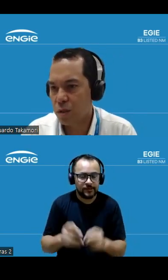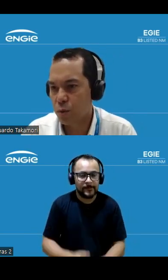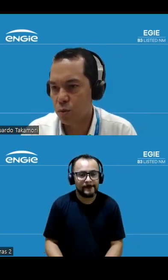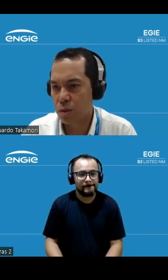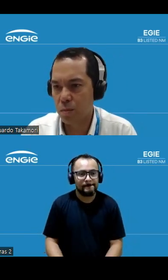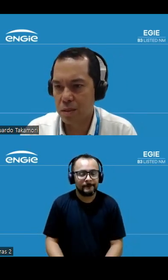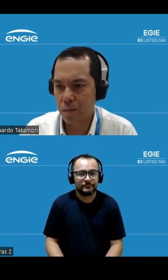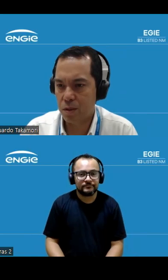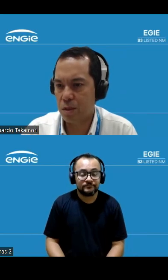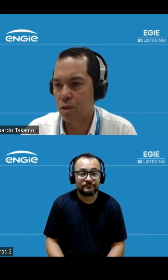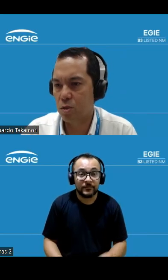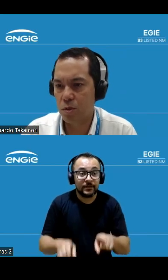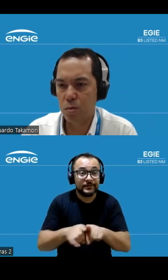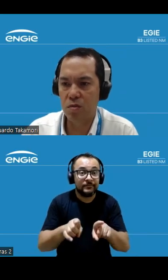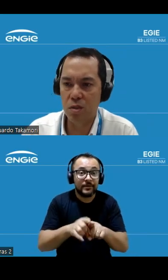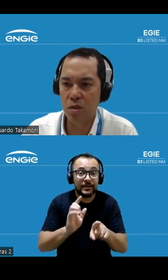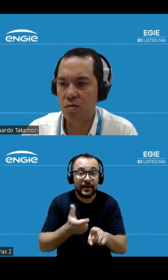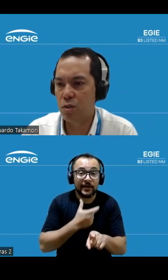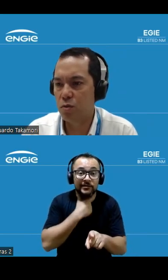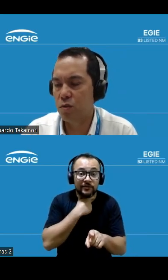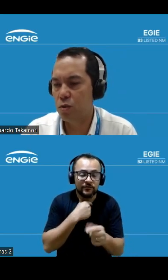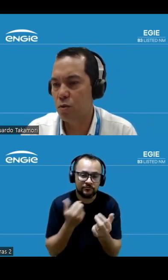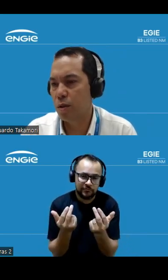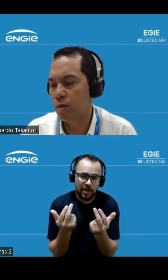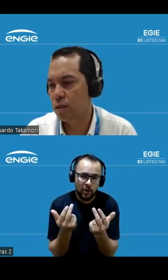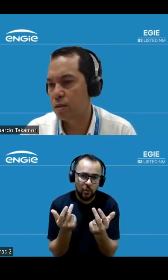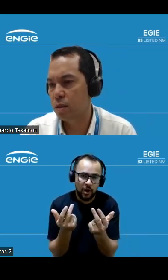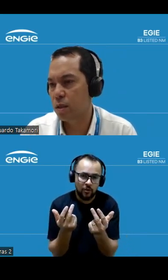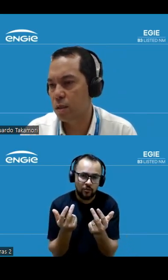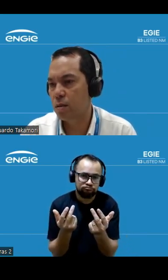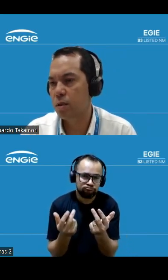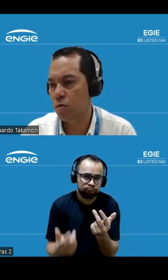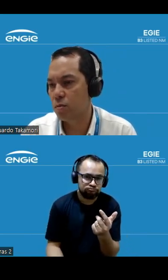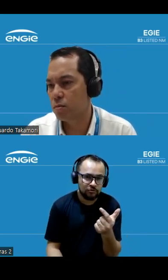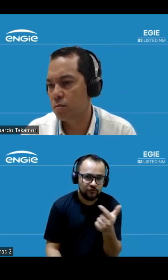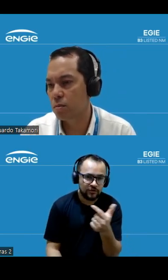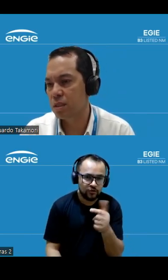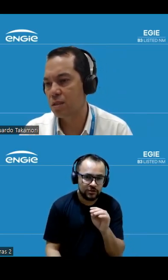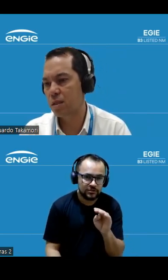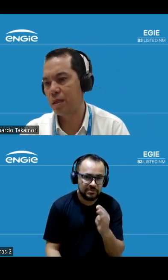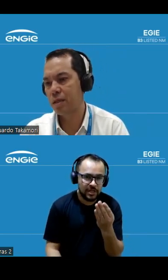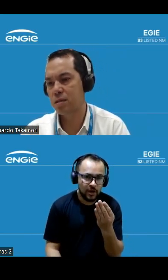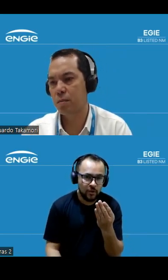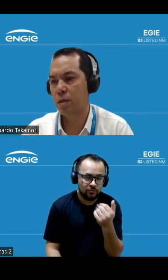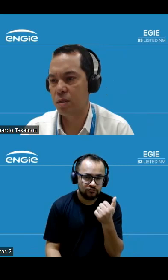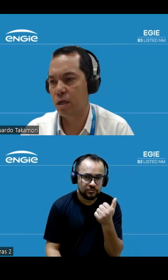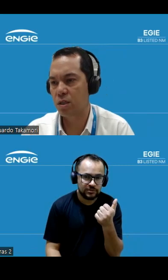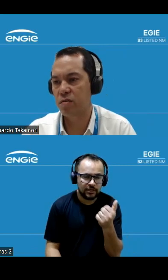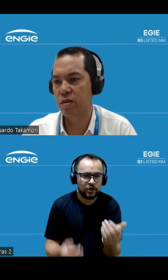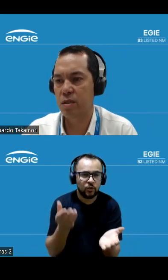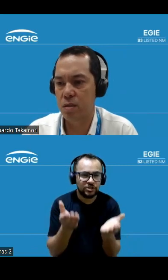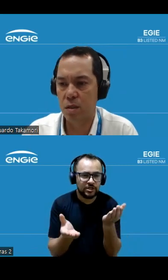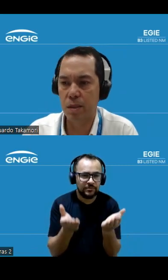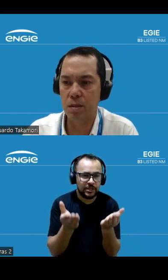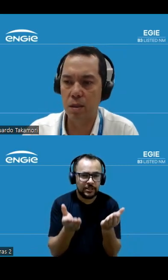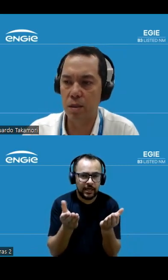dívida bruta basicamente mantida no mesmo nível aqui 21, 22 bilhões e com uma certa estabilidade também no caixa